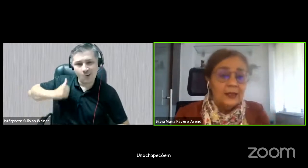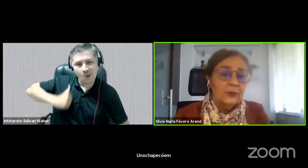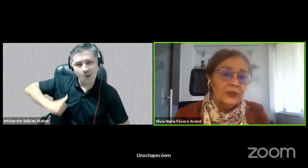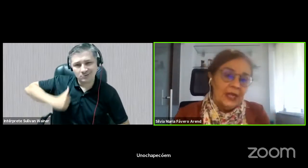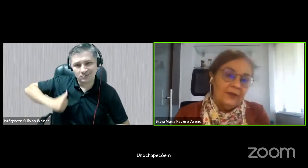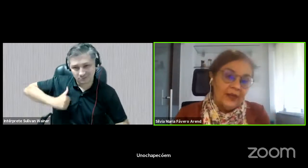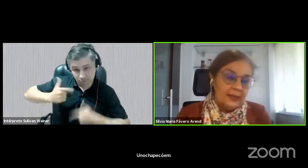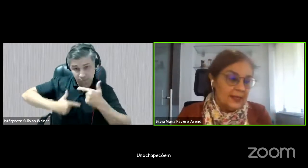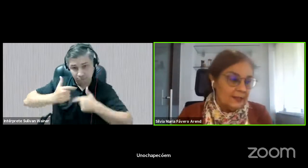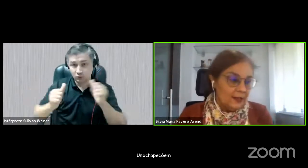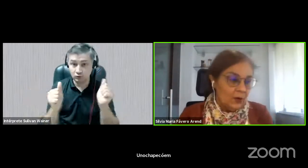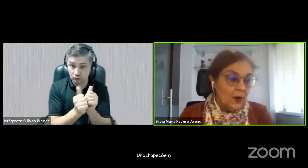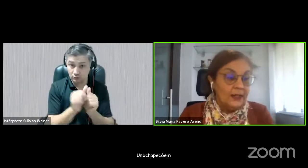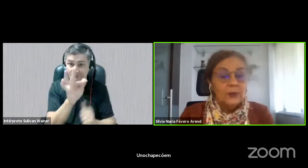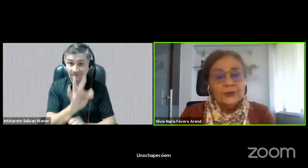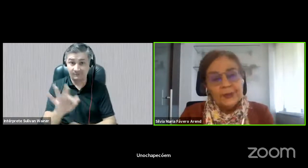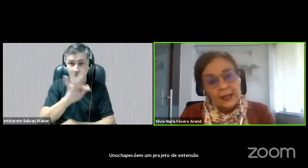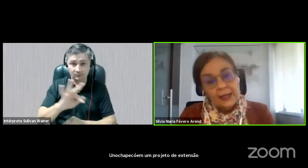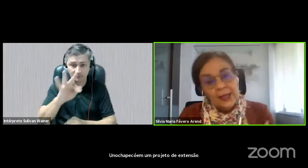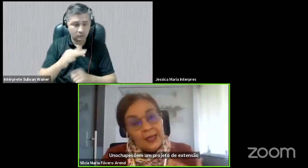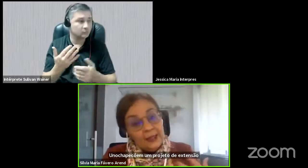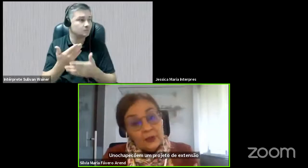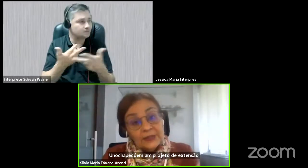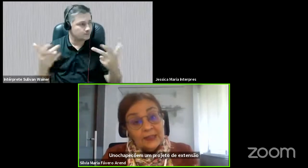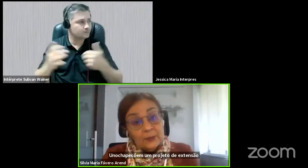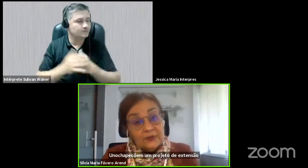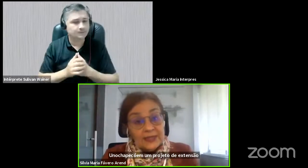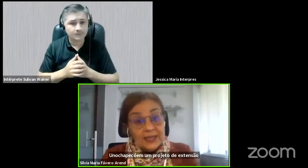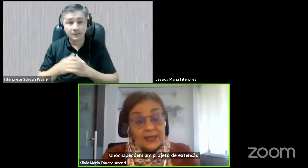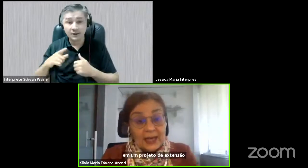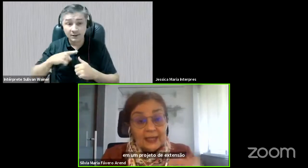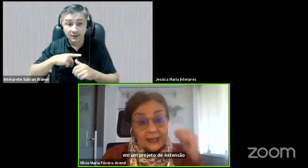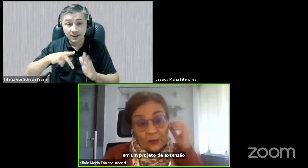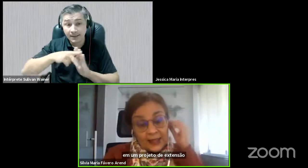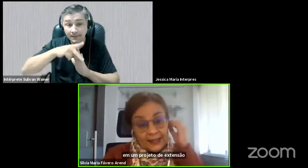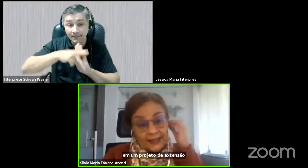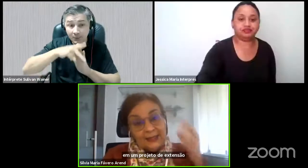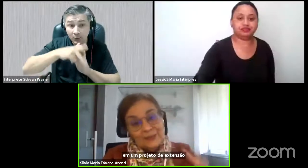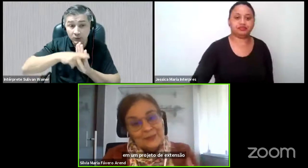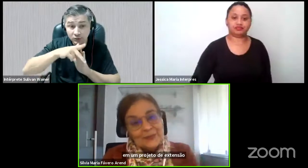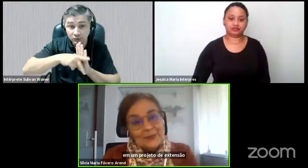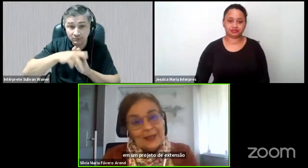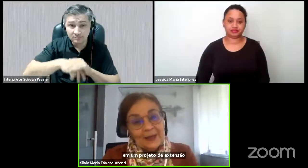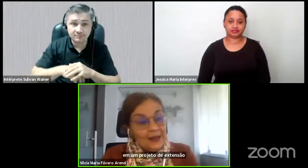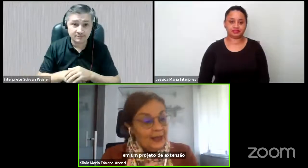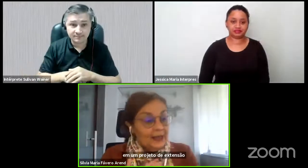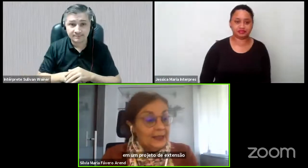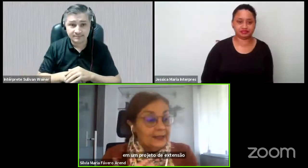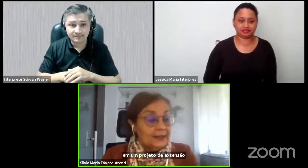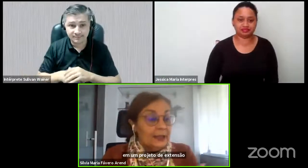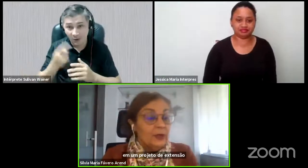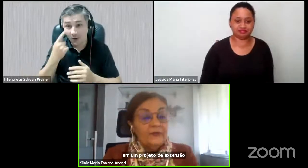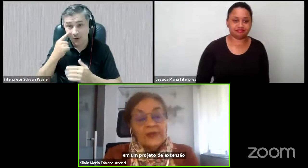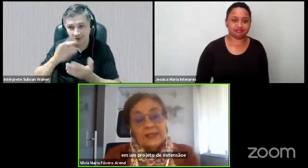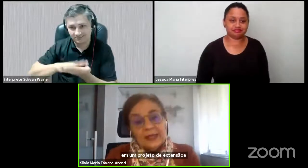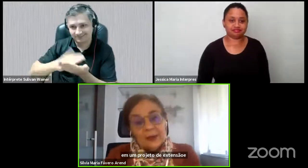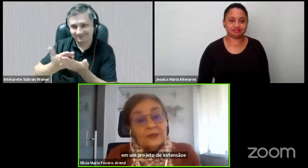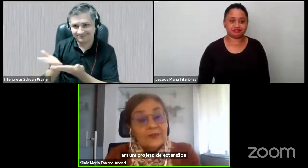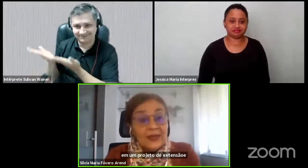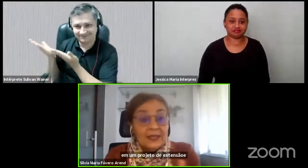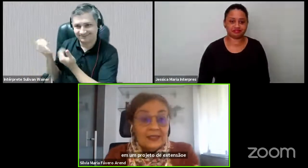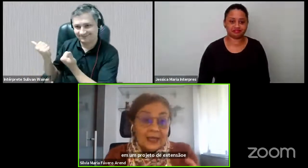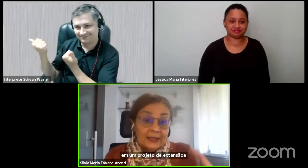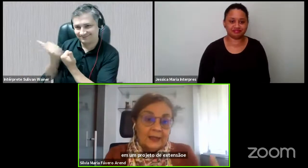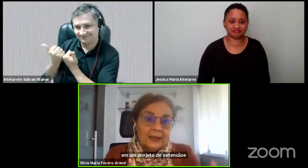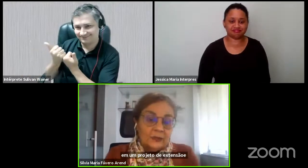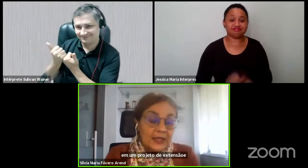Em termos de referenciais teóricos, né, nós tentamos fazer análise, eu e Aline, né, tendo em vista